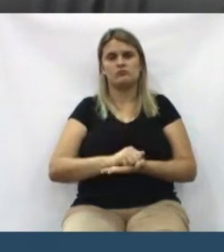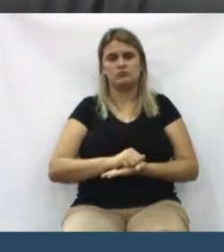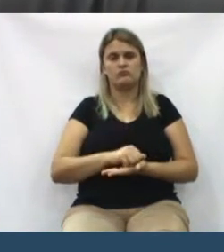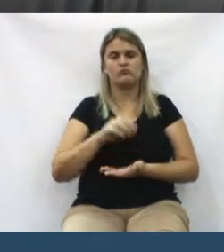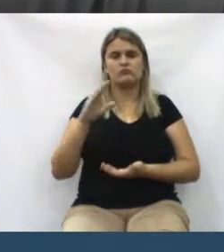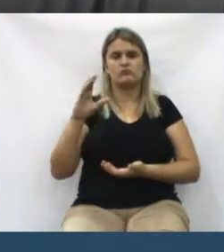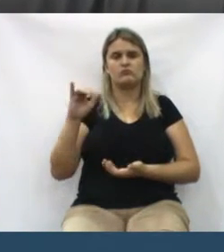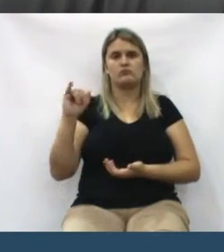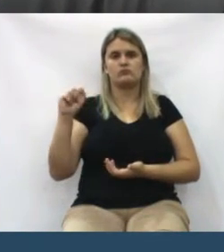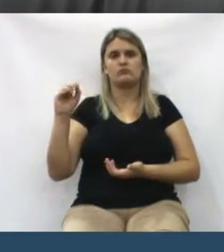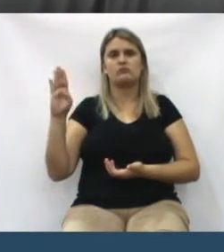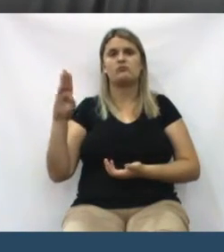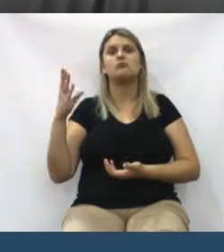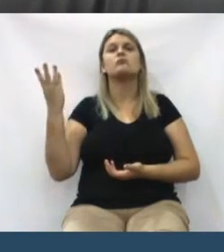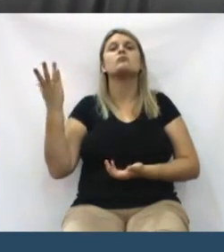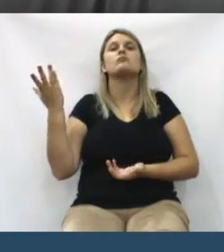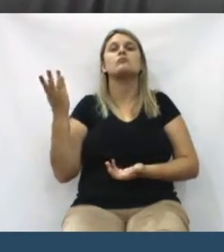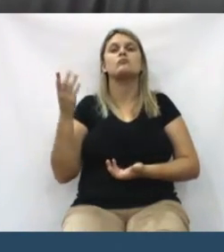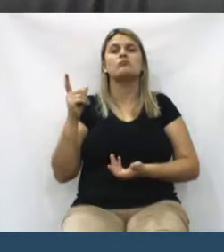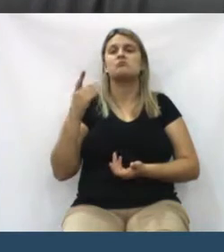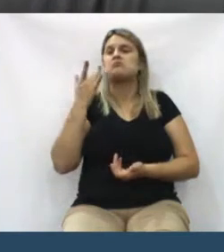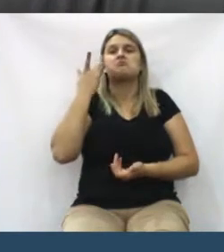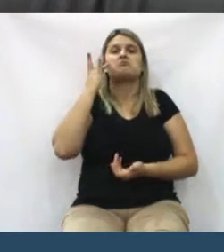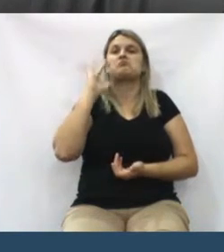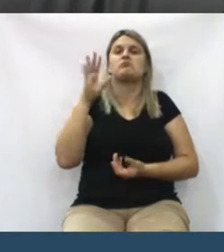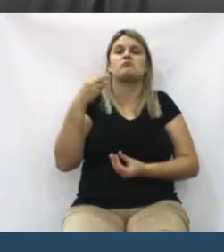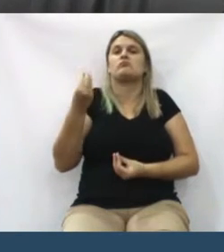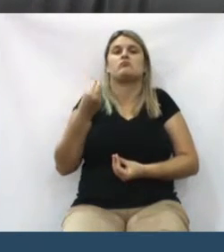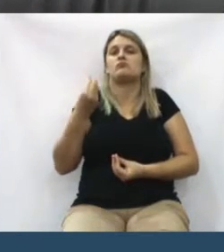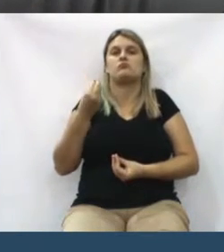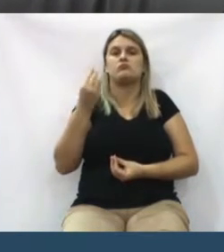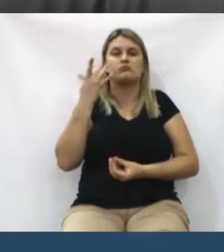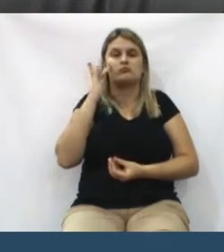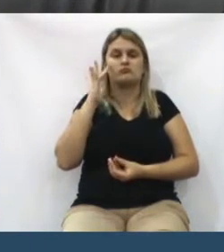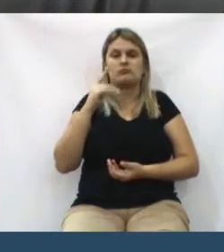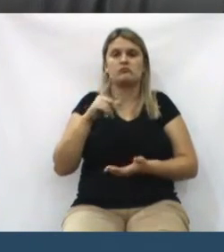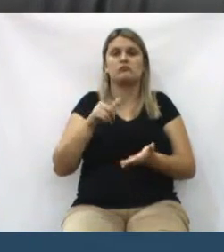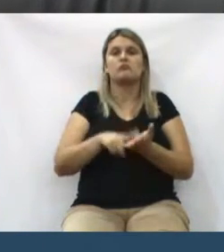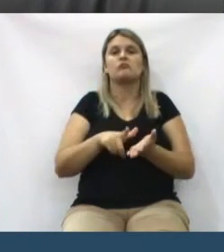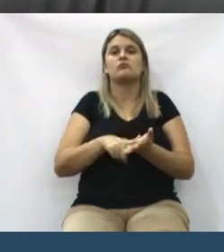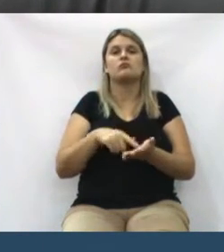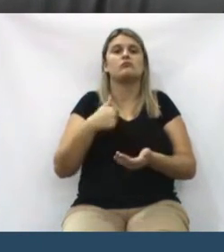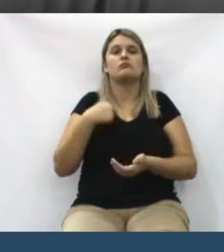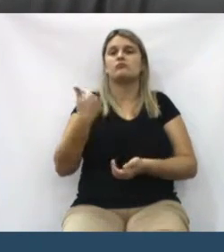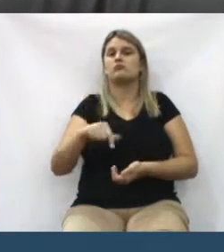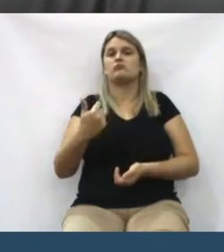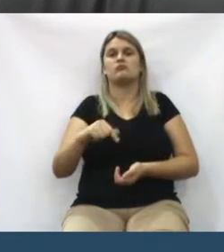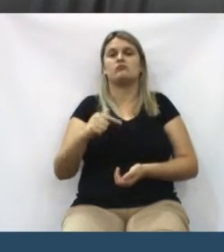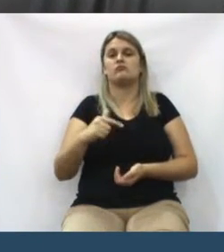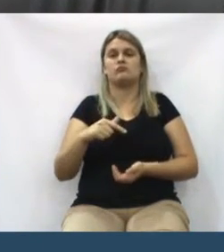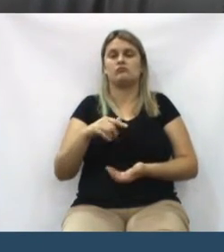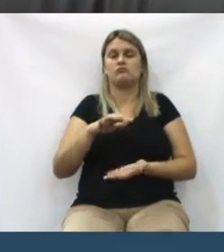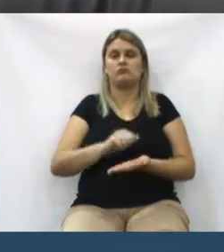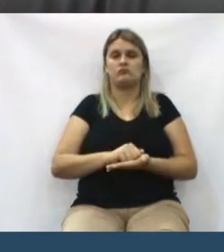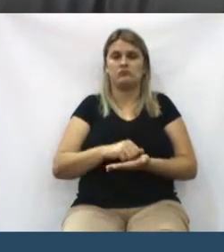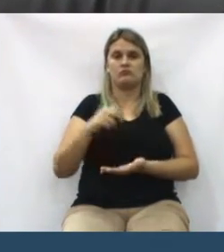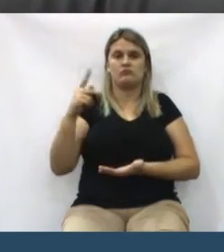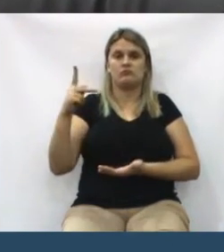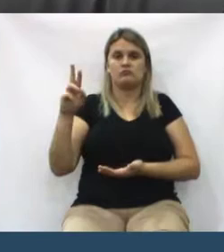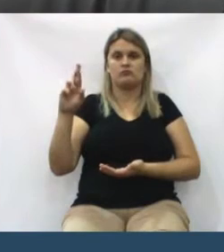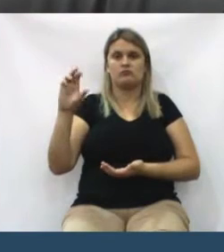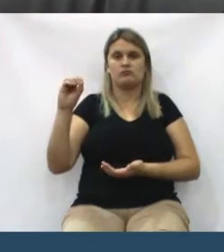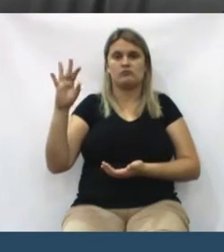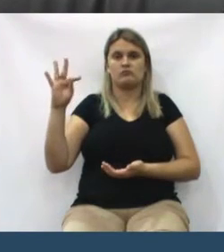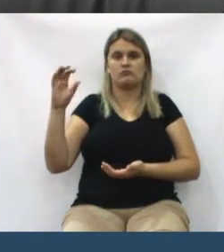mas quando? Não sei, mas falei, como não sabe? Eu falei, mas e o protocolo? Não, eu não tenho protocolo. Então eu falei, faz favor, você vai até